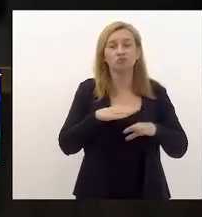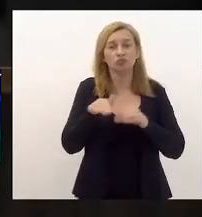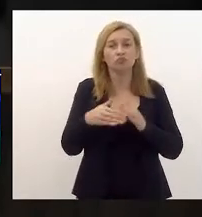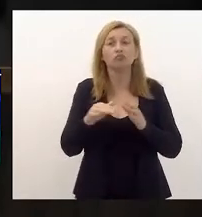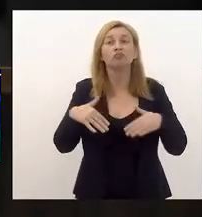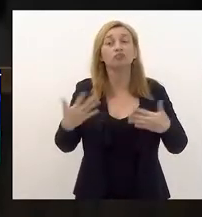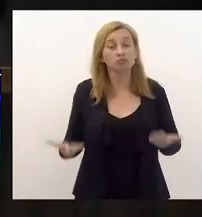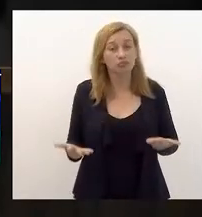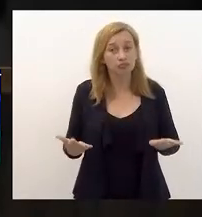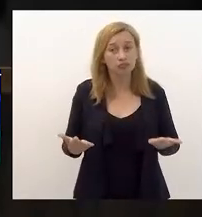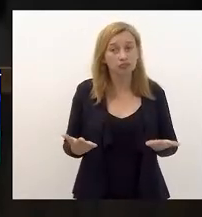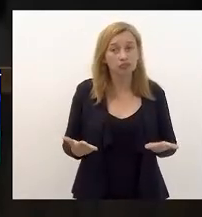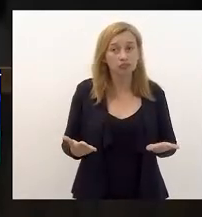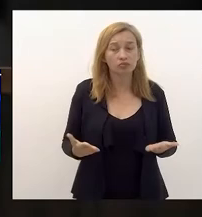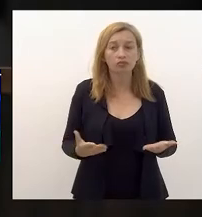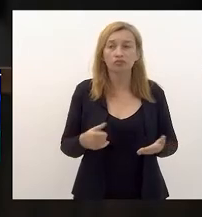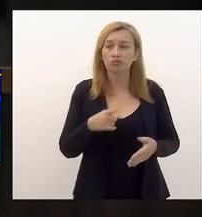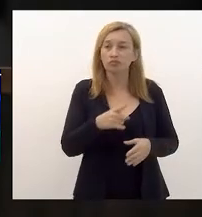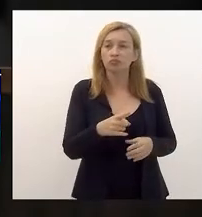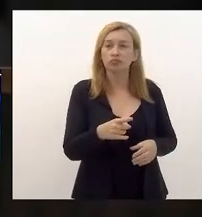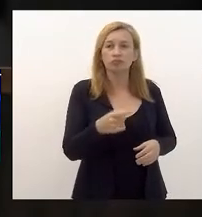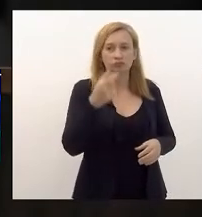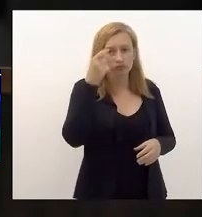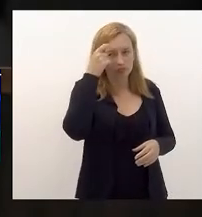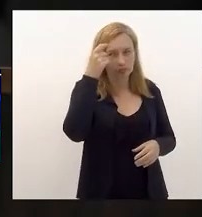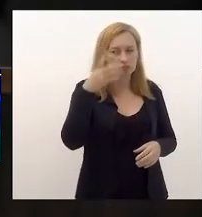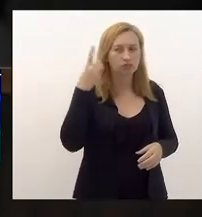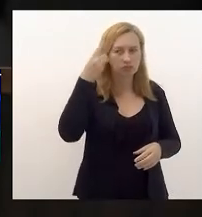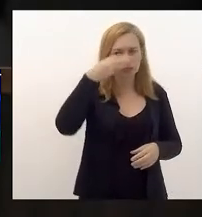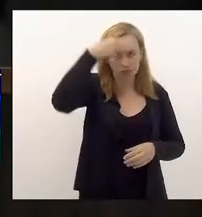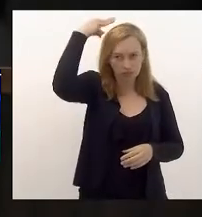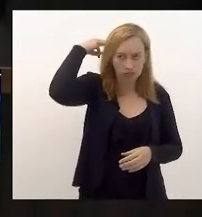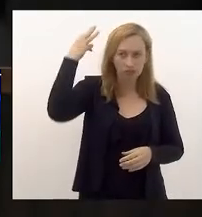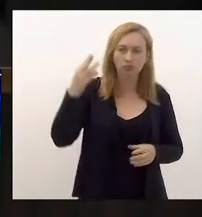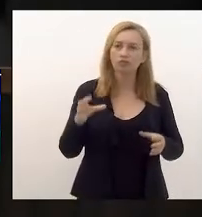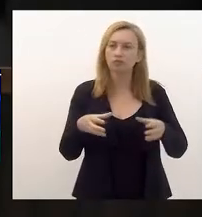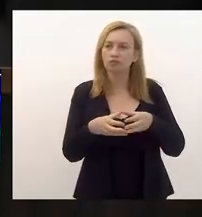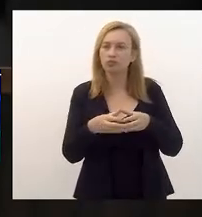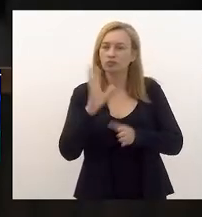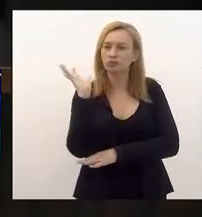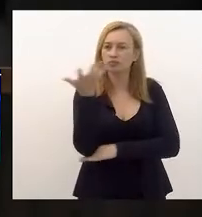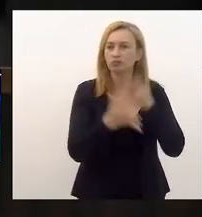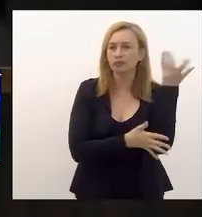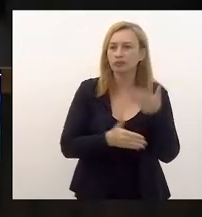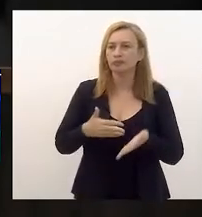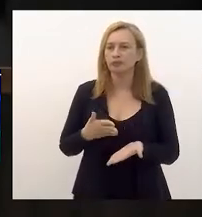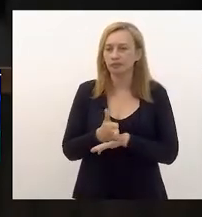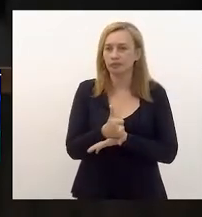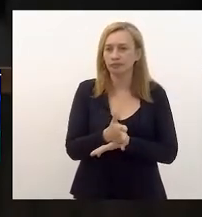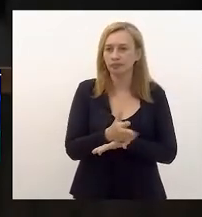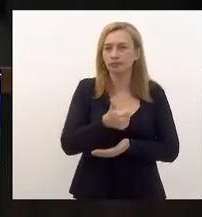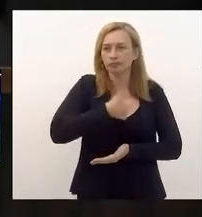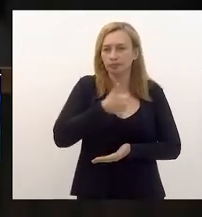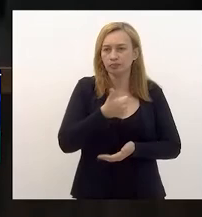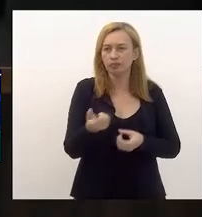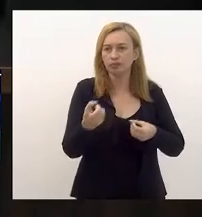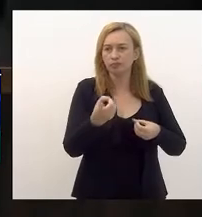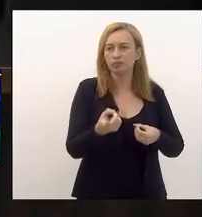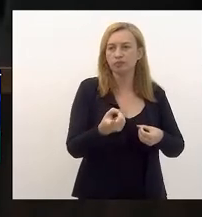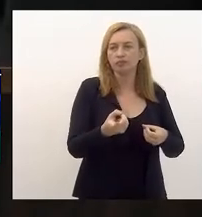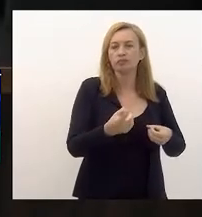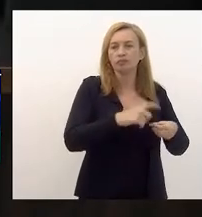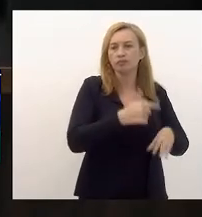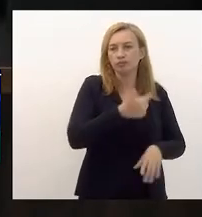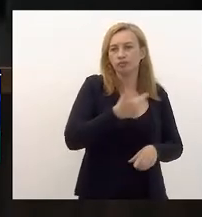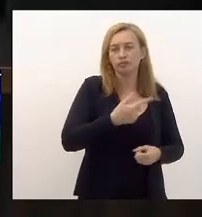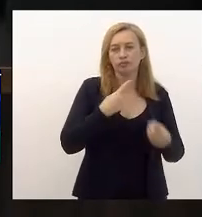com a quescência do deputado Márcio Pacheco, vamos votar o parecer da comissão de meio ambiente. Os senhores que aprovam nisso, estão, aprovado em primeira, vai a redação do vencido para